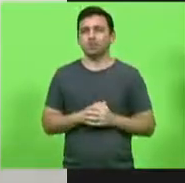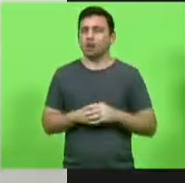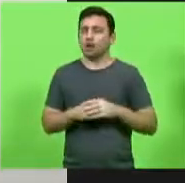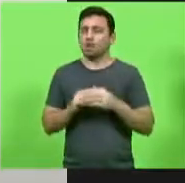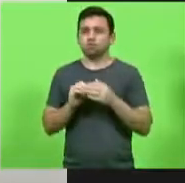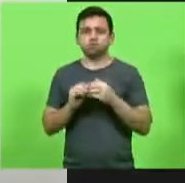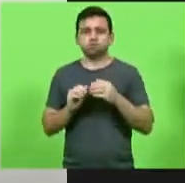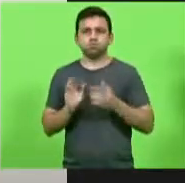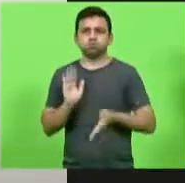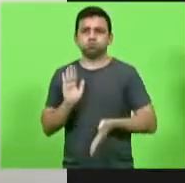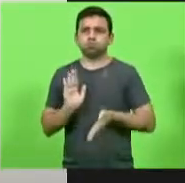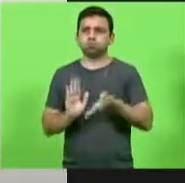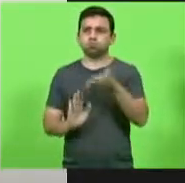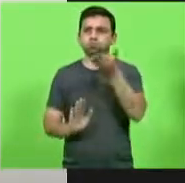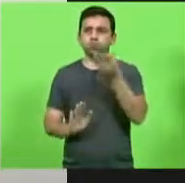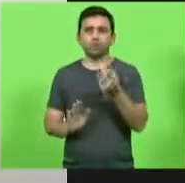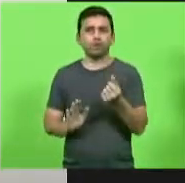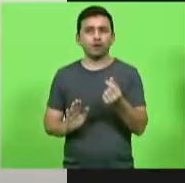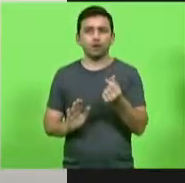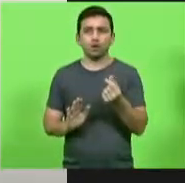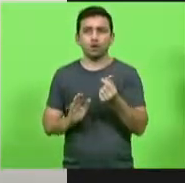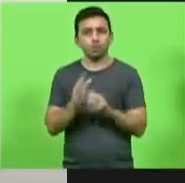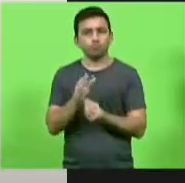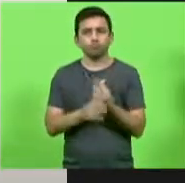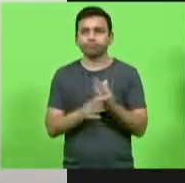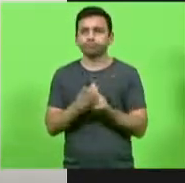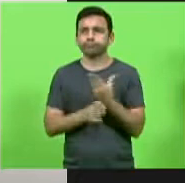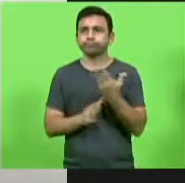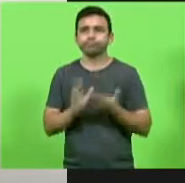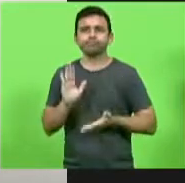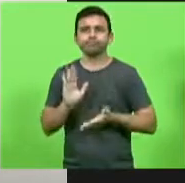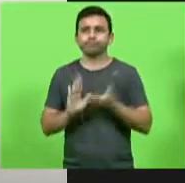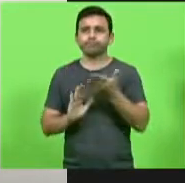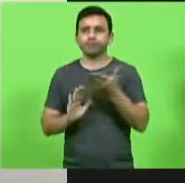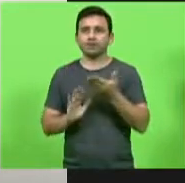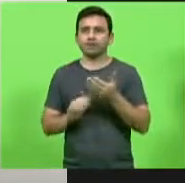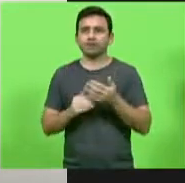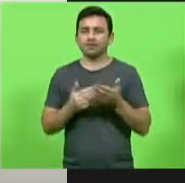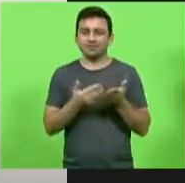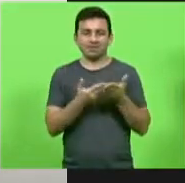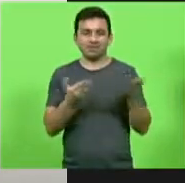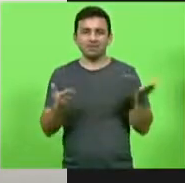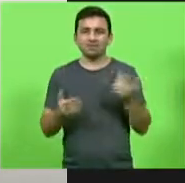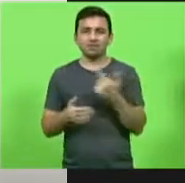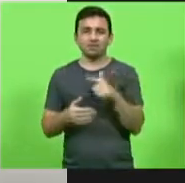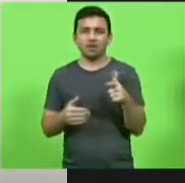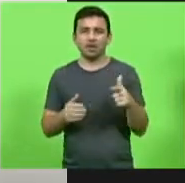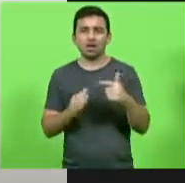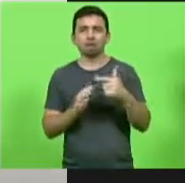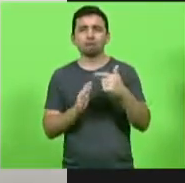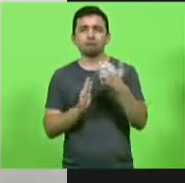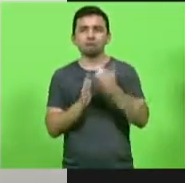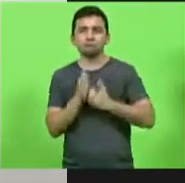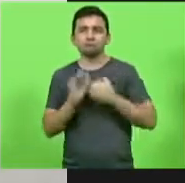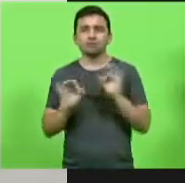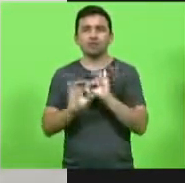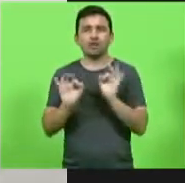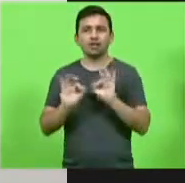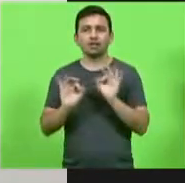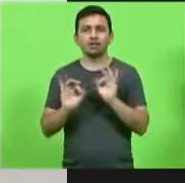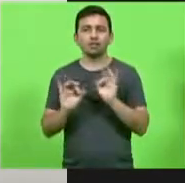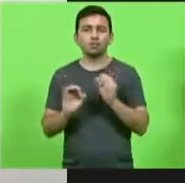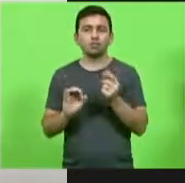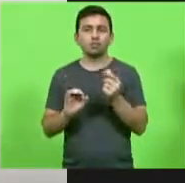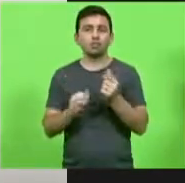gigantesco no custo de produção sem a devida compensação por parte do